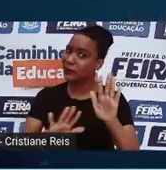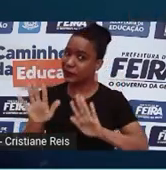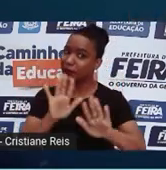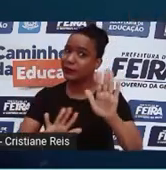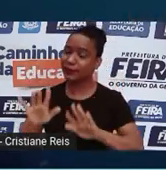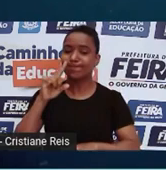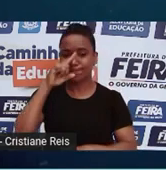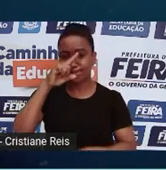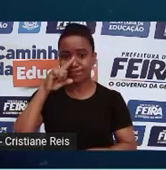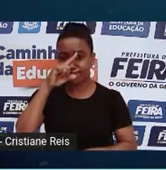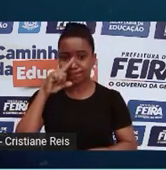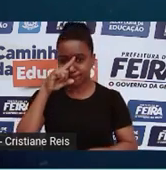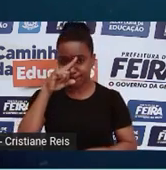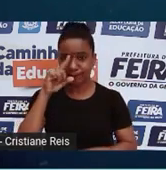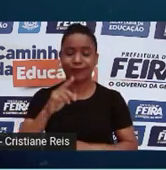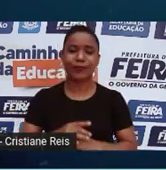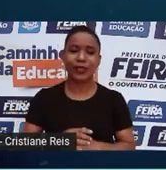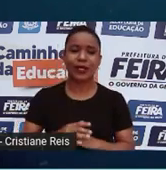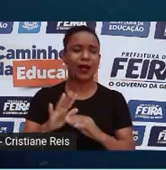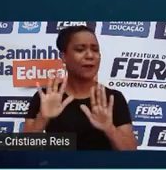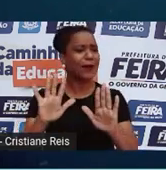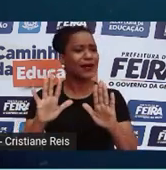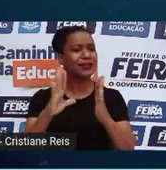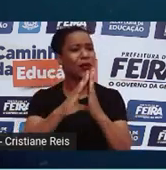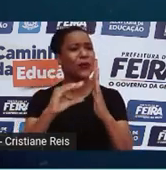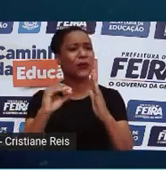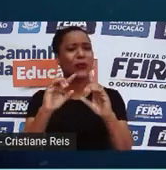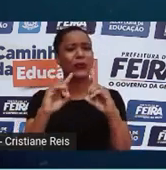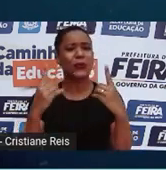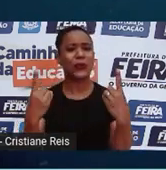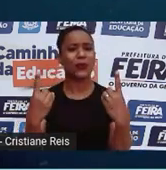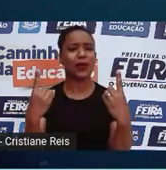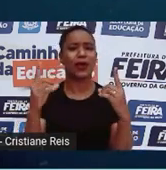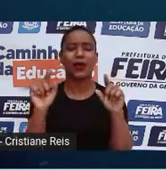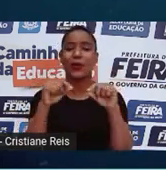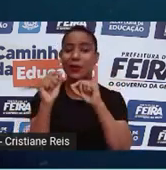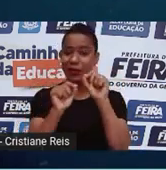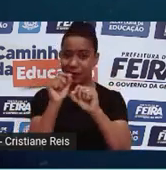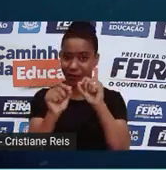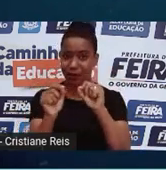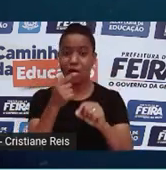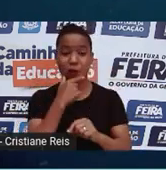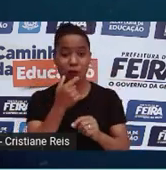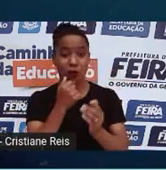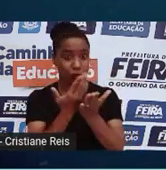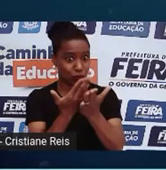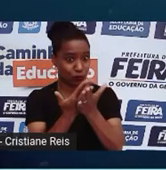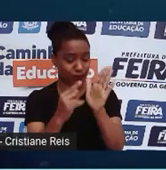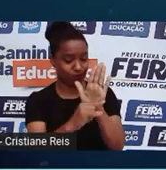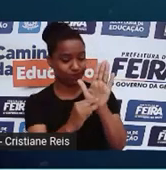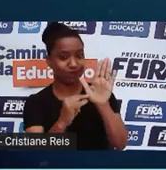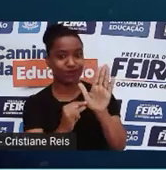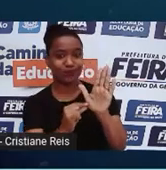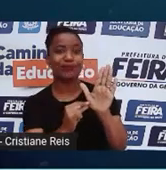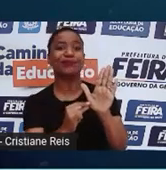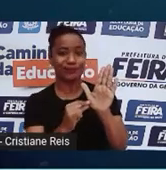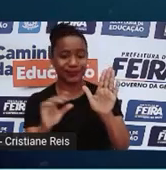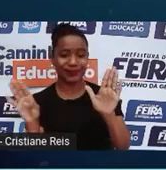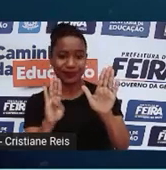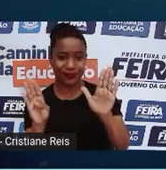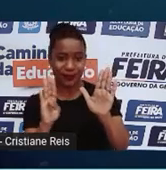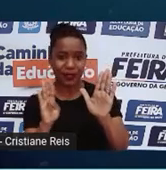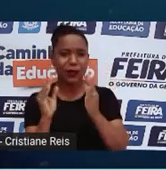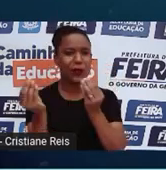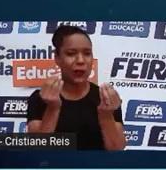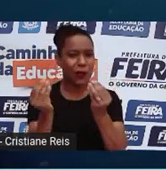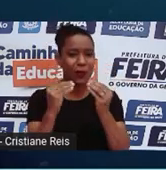diferente. Mas o que é exatamente a clonagem? Segundo o botânico Herbert J. Weber, clonagem é basicamente um conjunto de